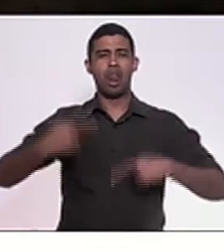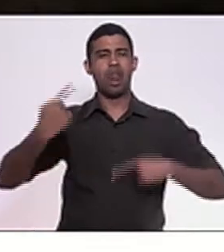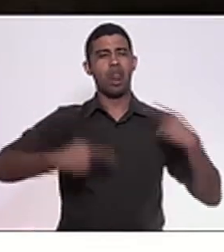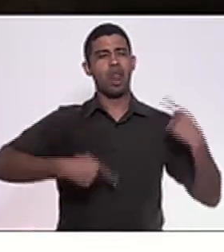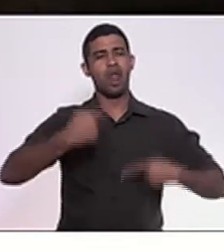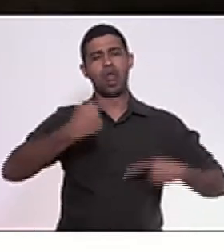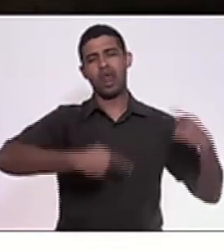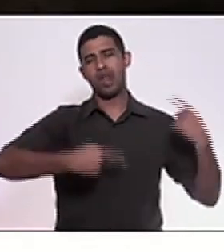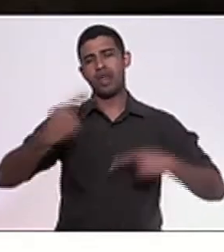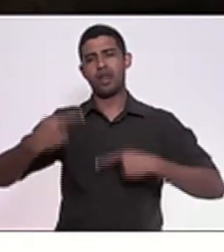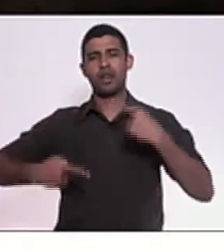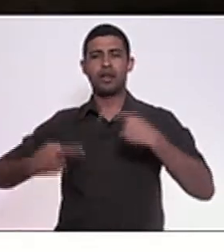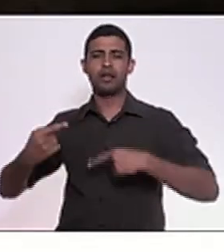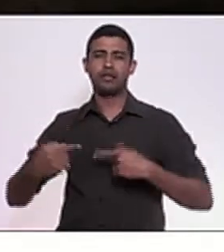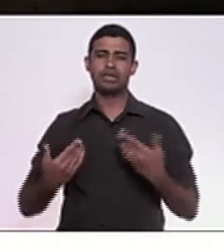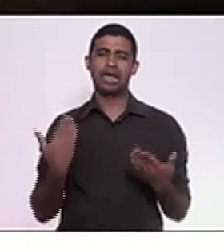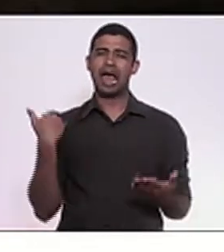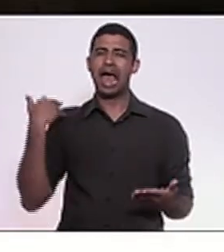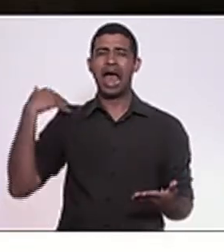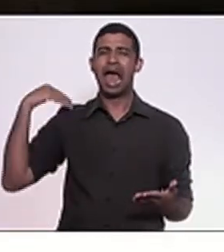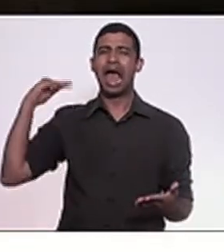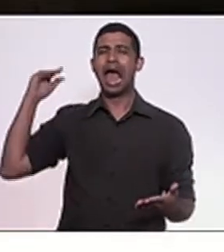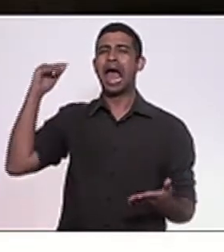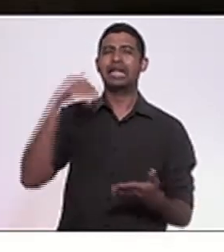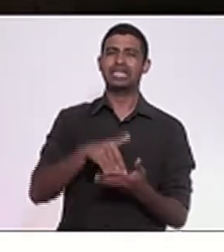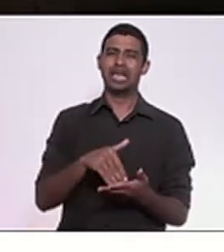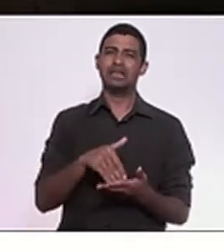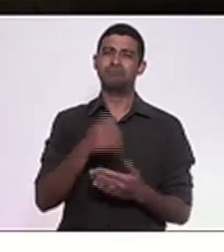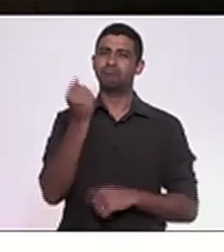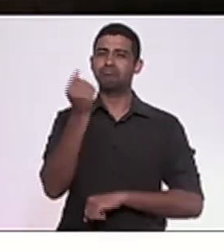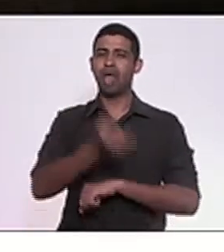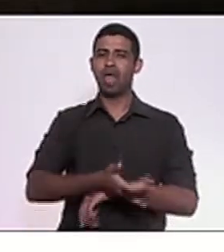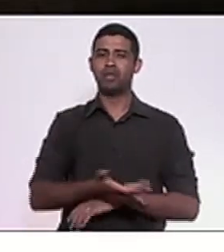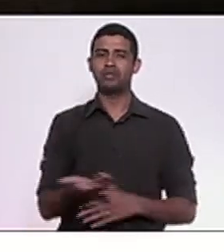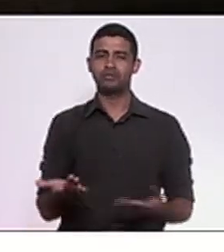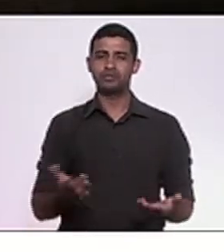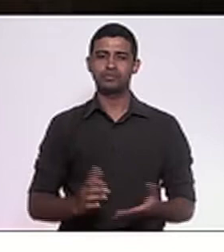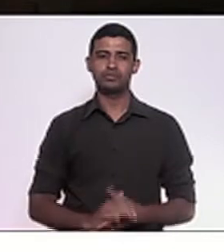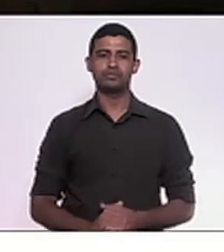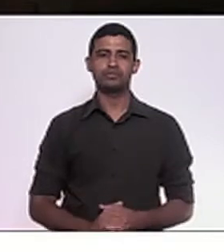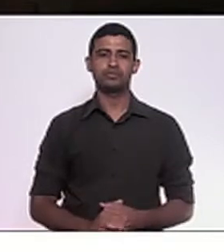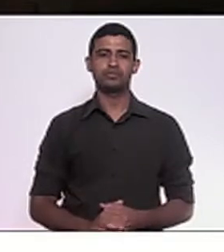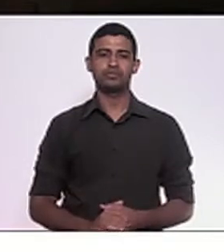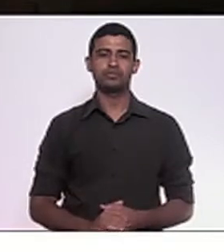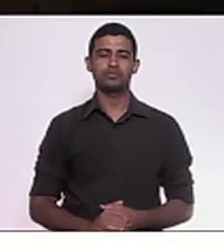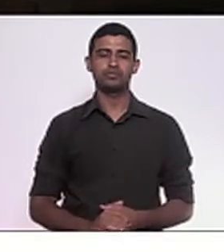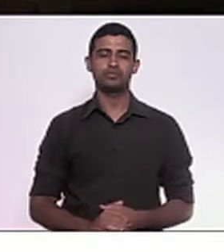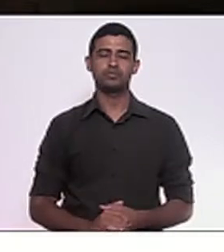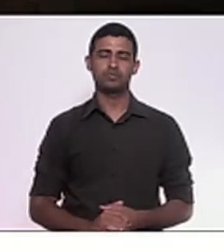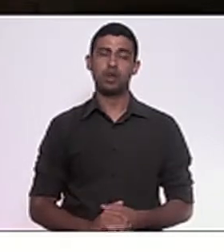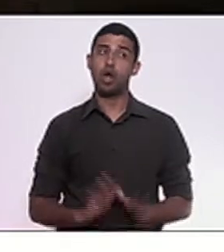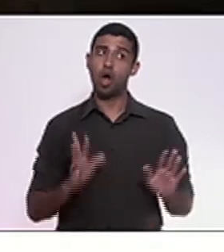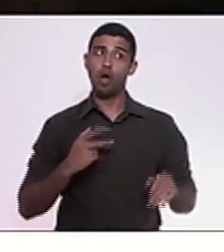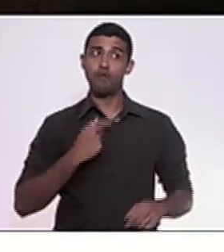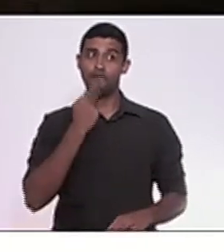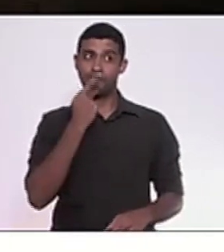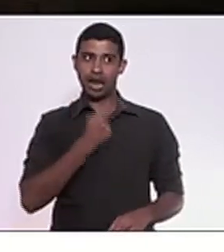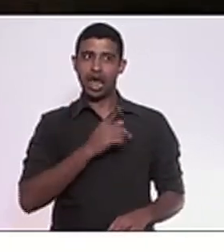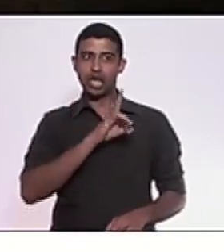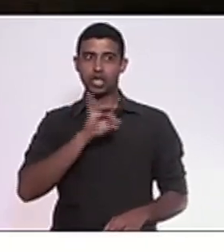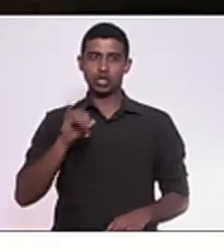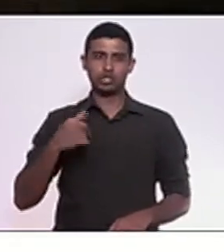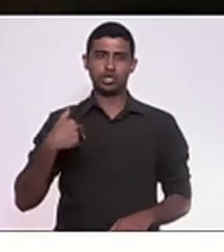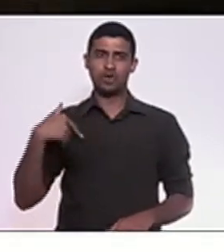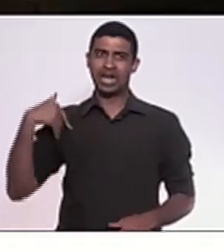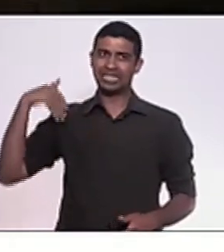discutindo até a madrugada. Confesso que foi o dia que eu fiquei até